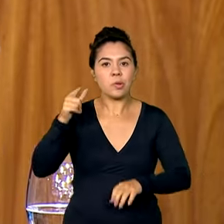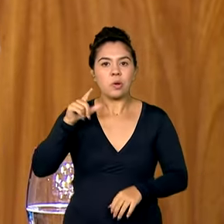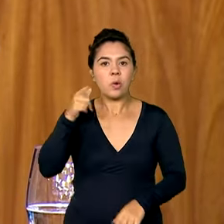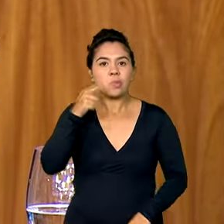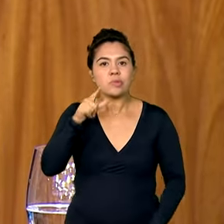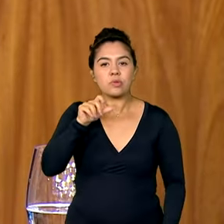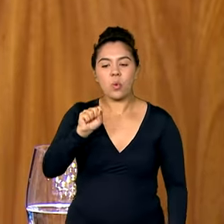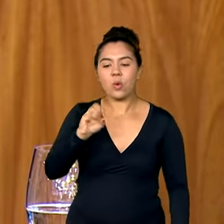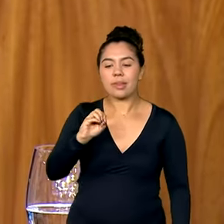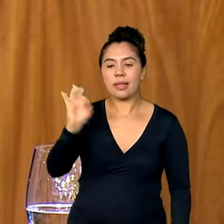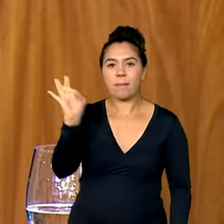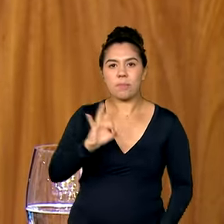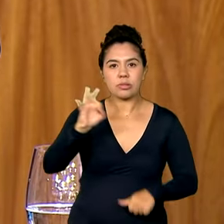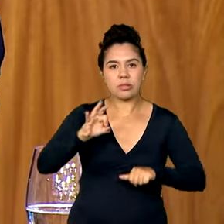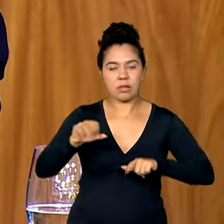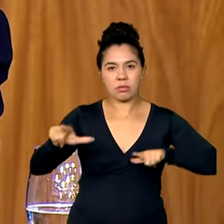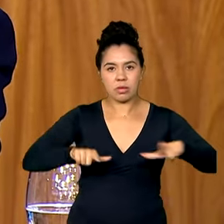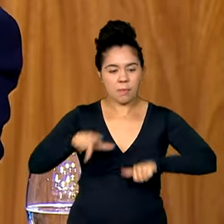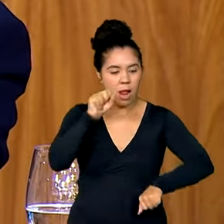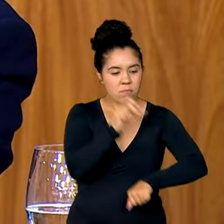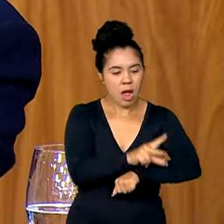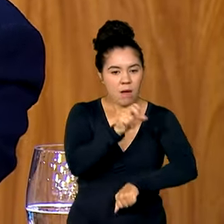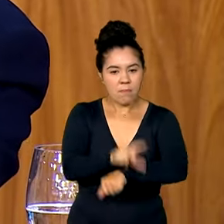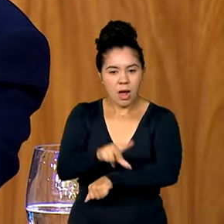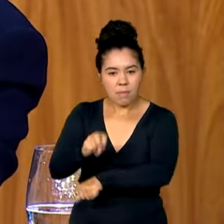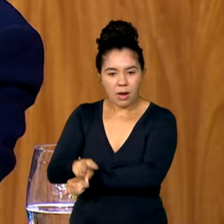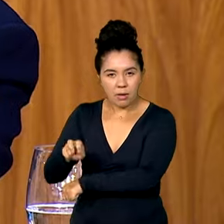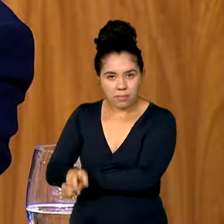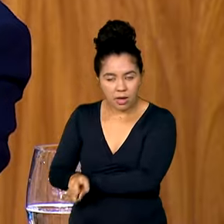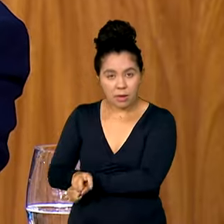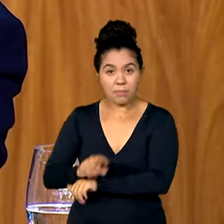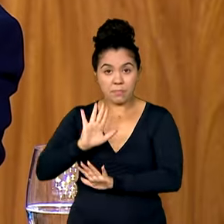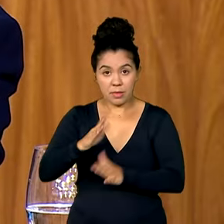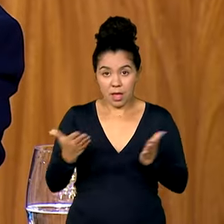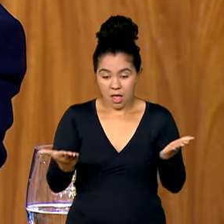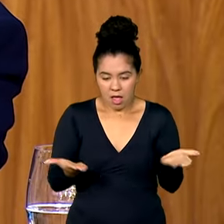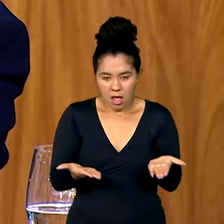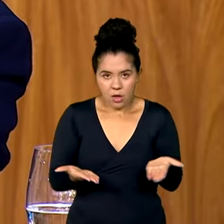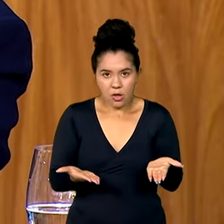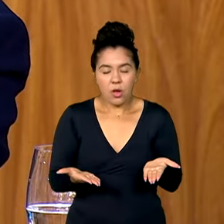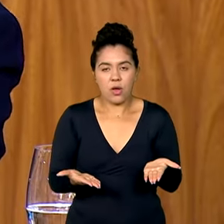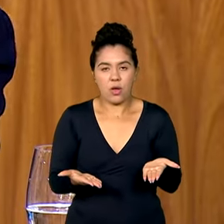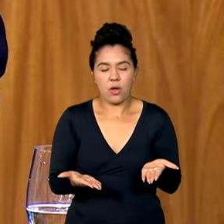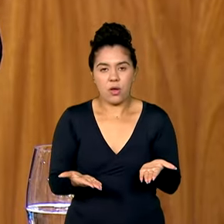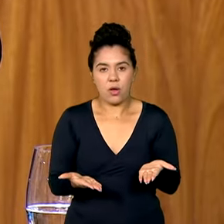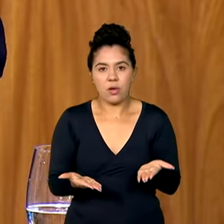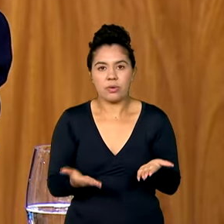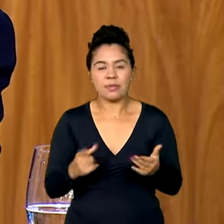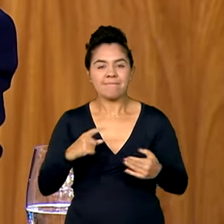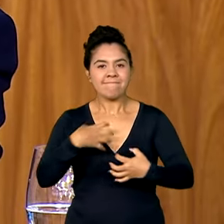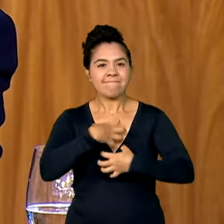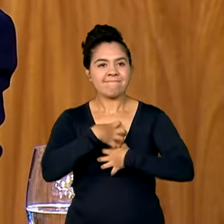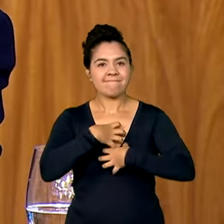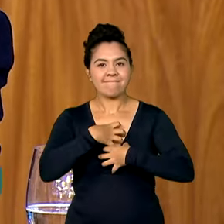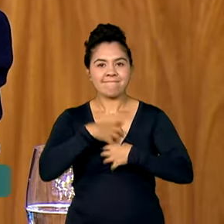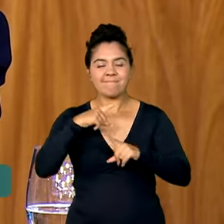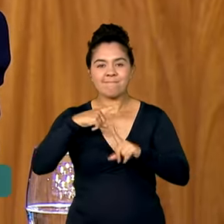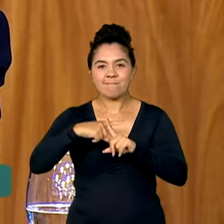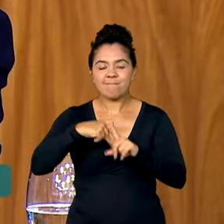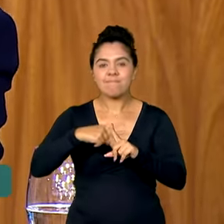da empregabilidade brasileira. E agora, nesse momento, o entusiasmo se